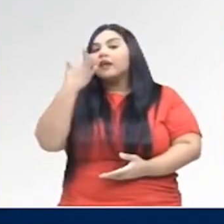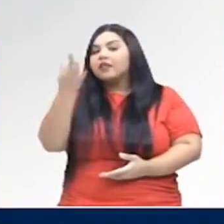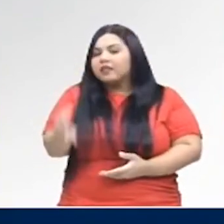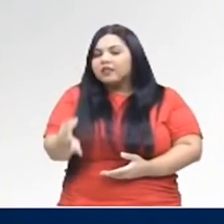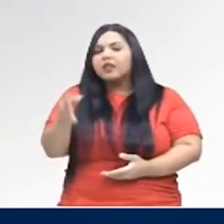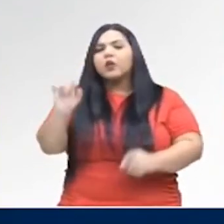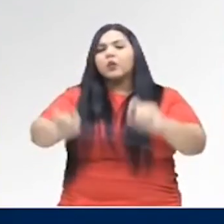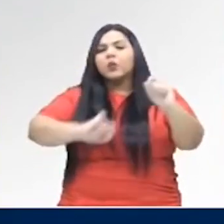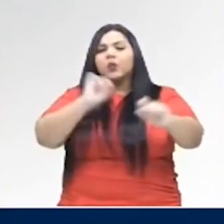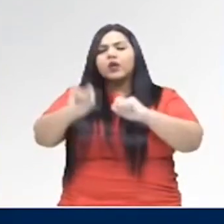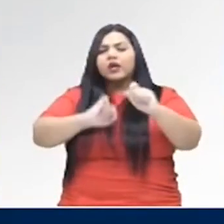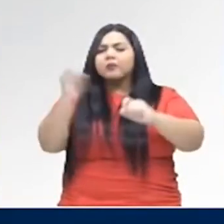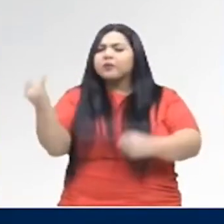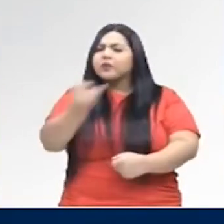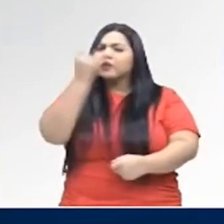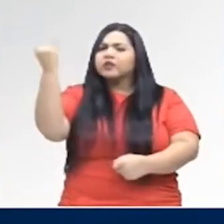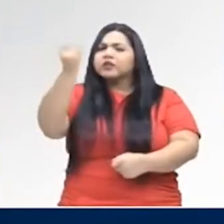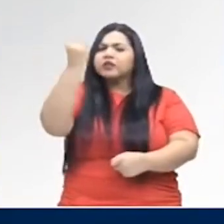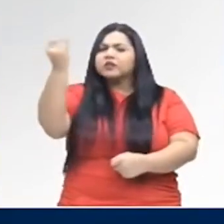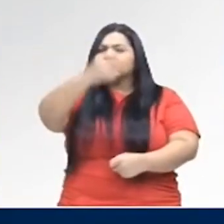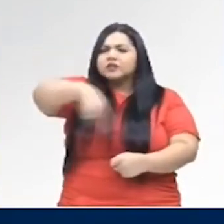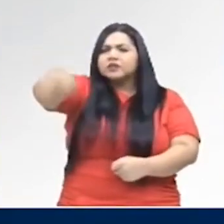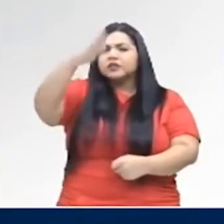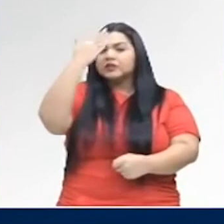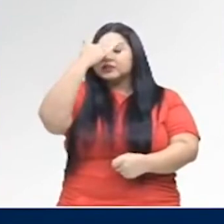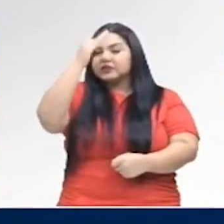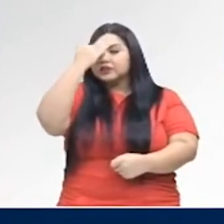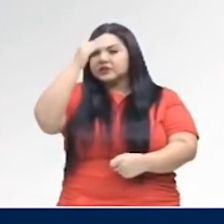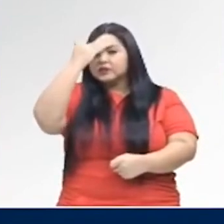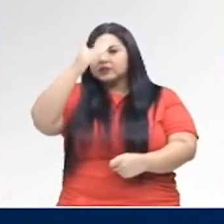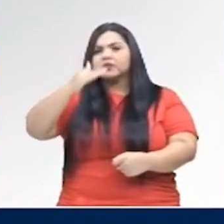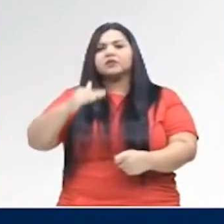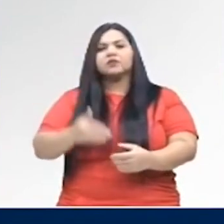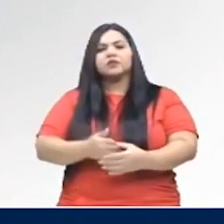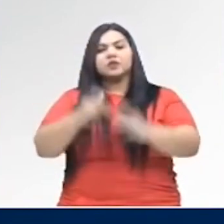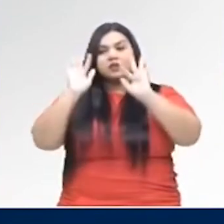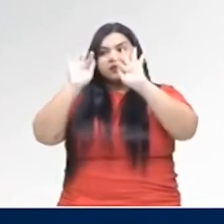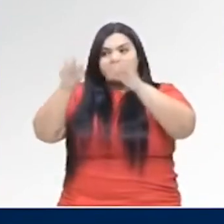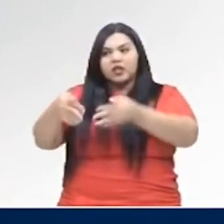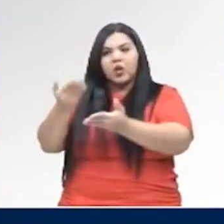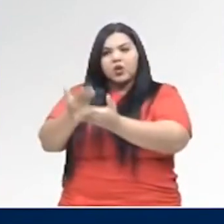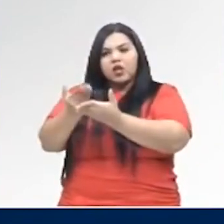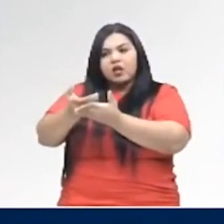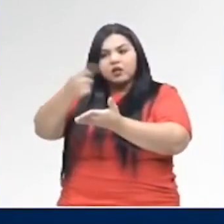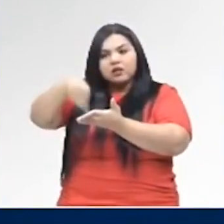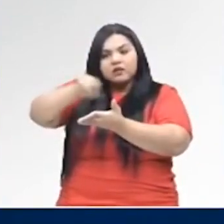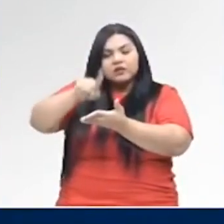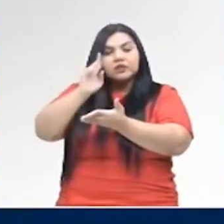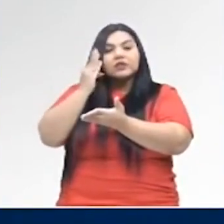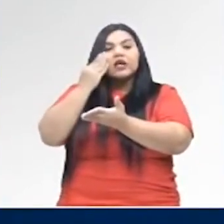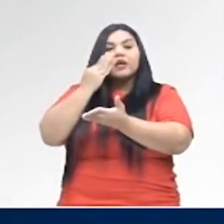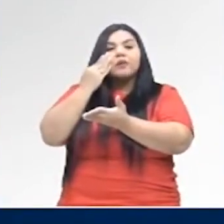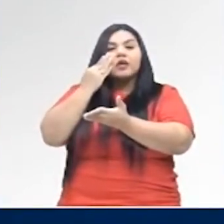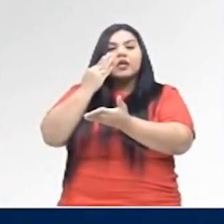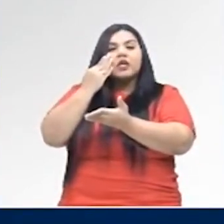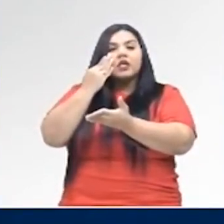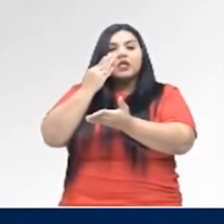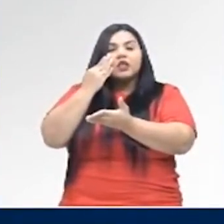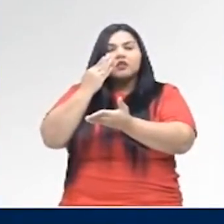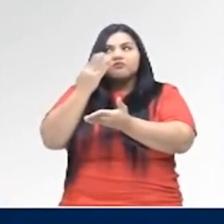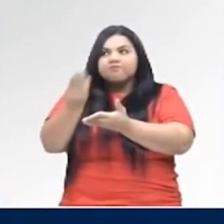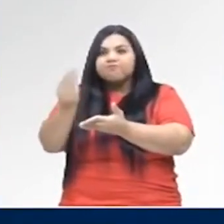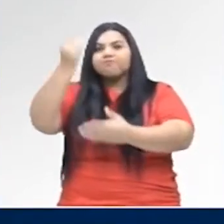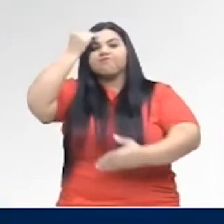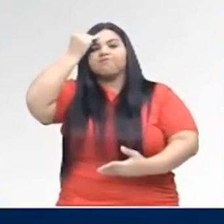Isso é muito importante você entender. Quando terminar a aula, eu quero que você saiba isso aqui, ó. Retido na sua